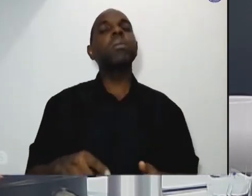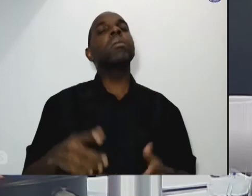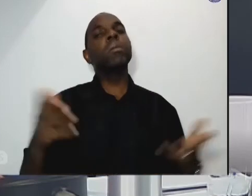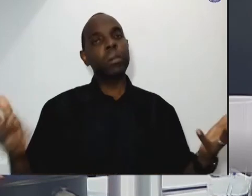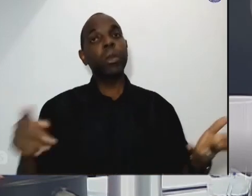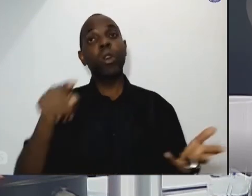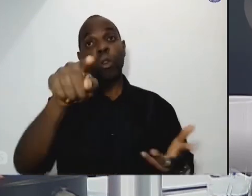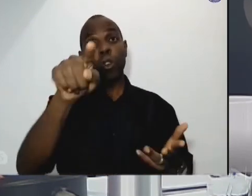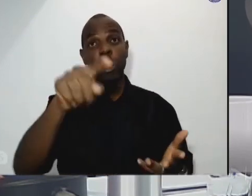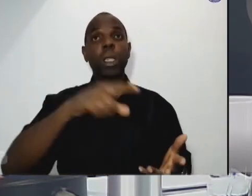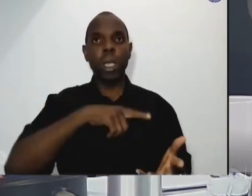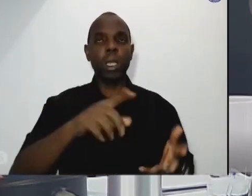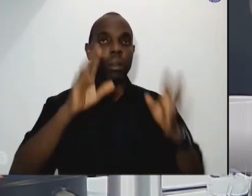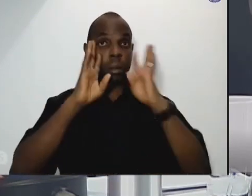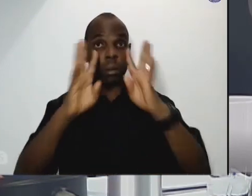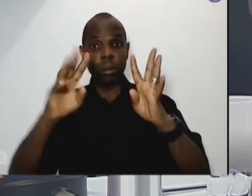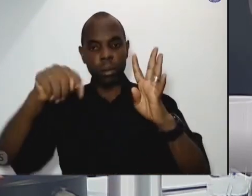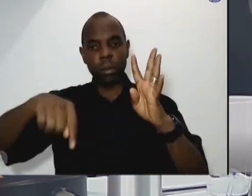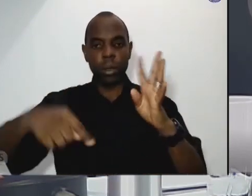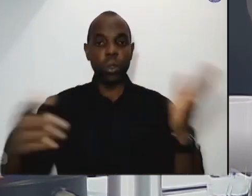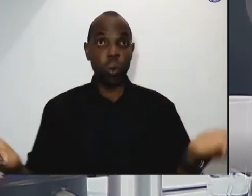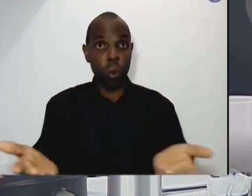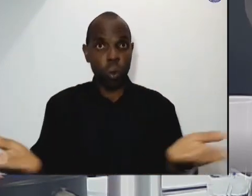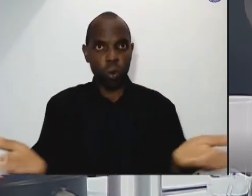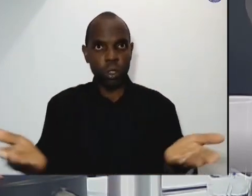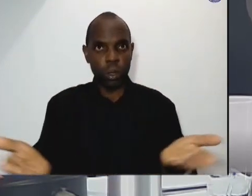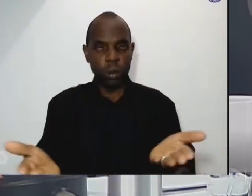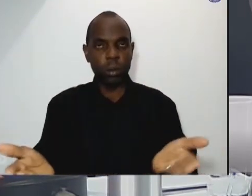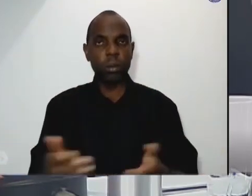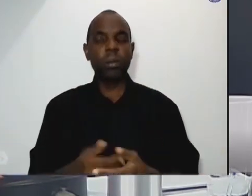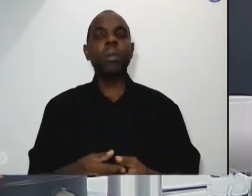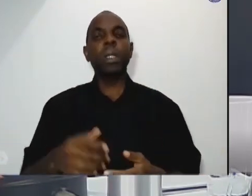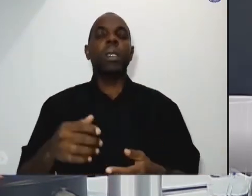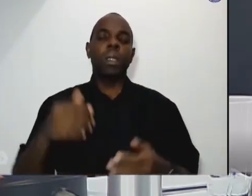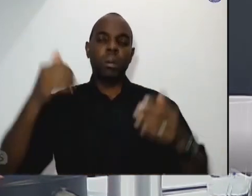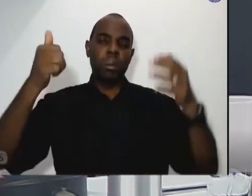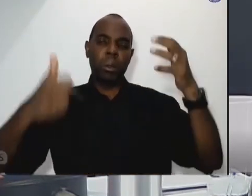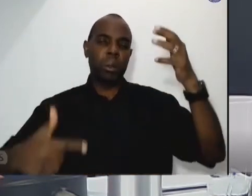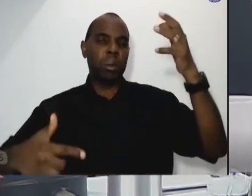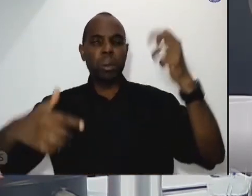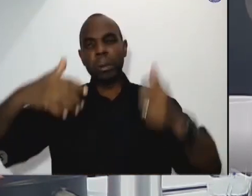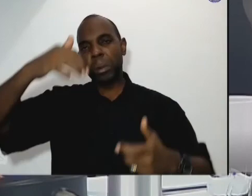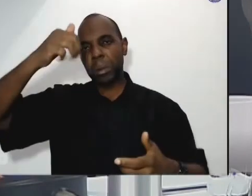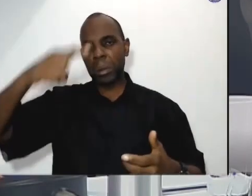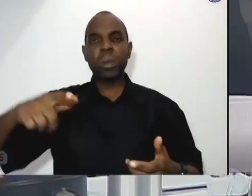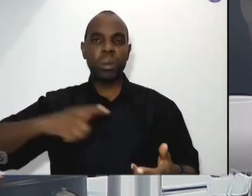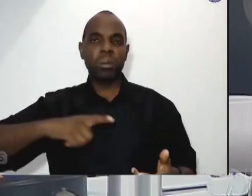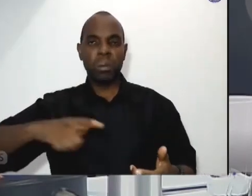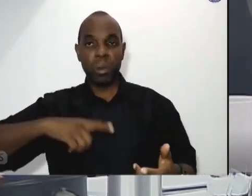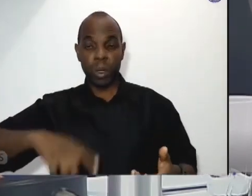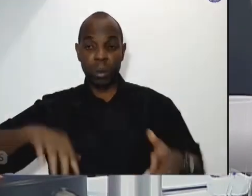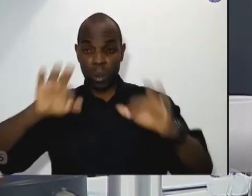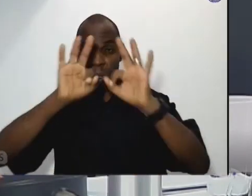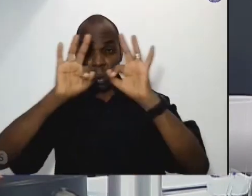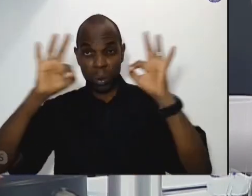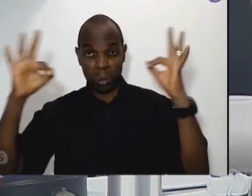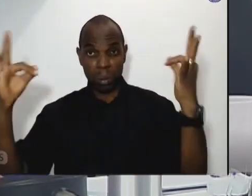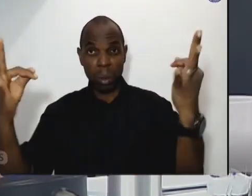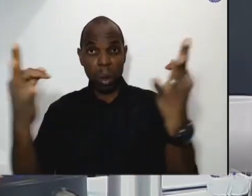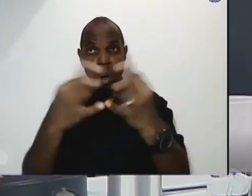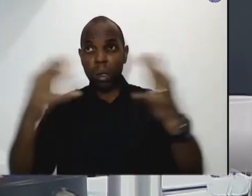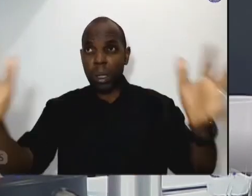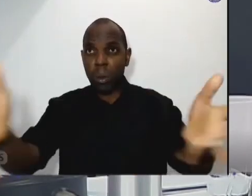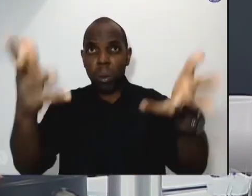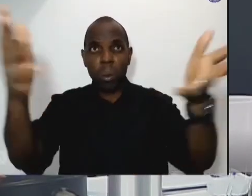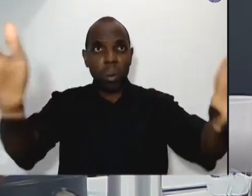esta maravilhosa tarde de lançamento da campanha da fraternidade relembrando